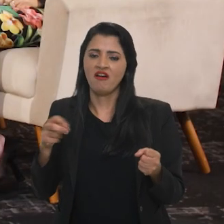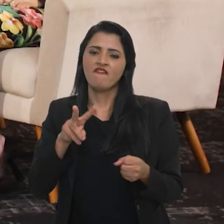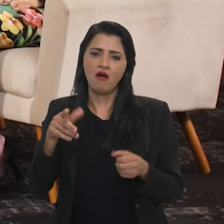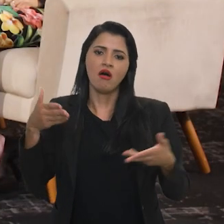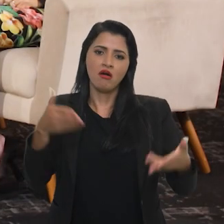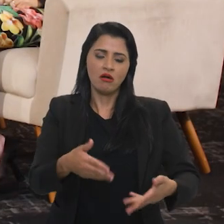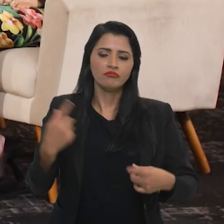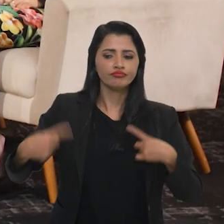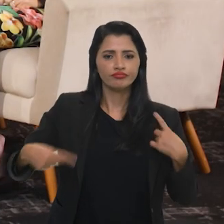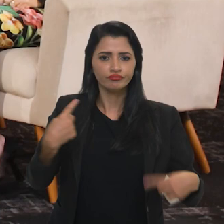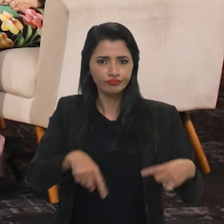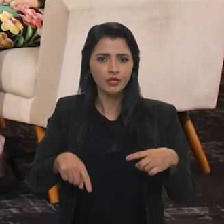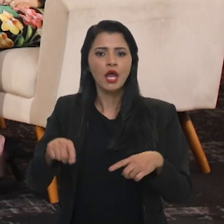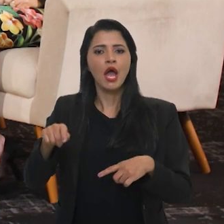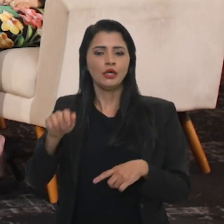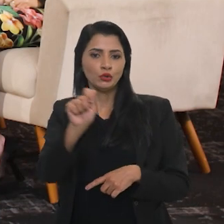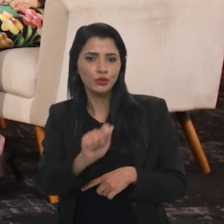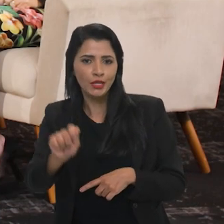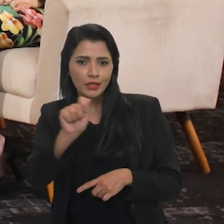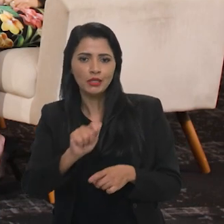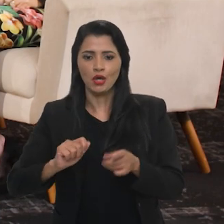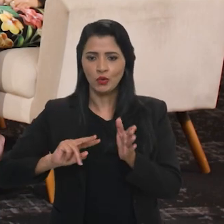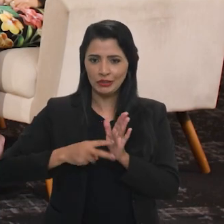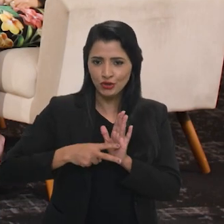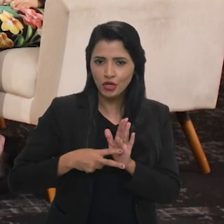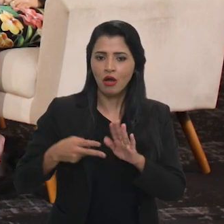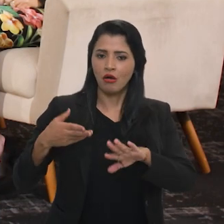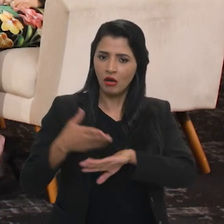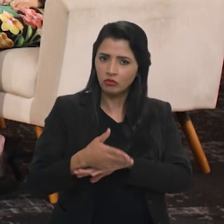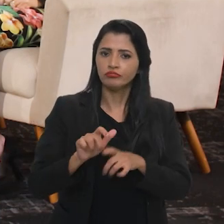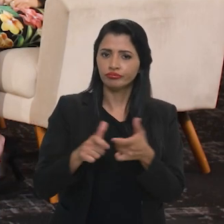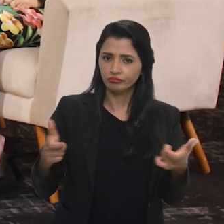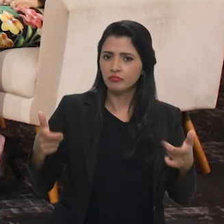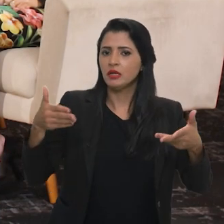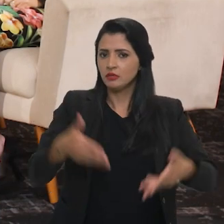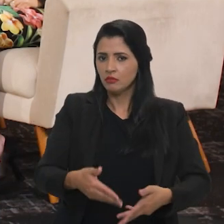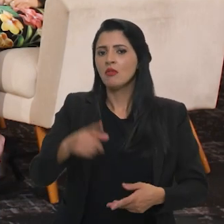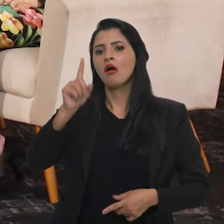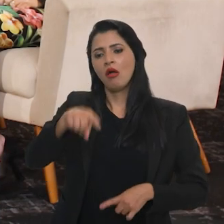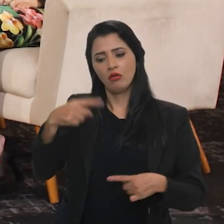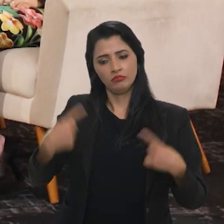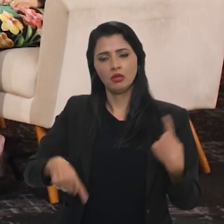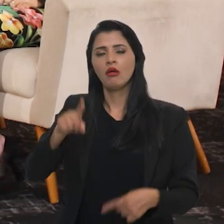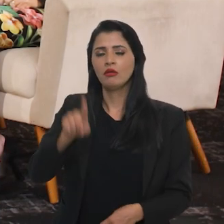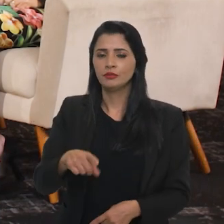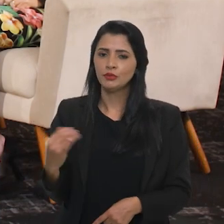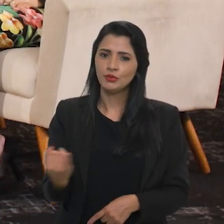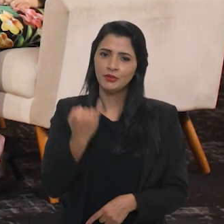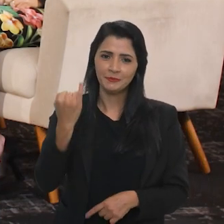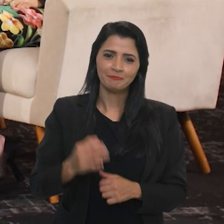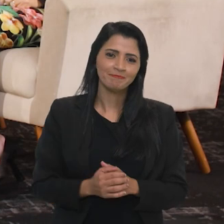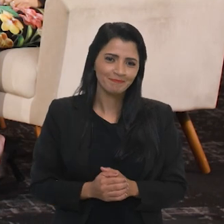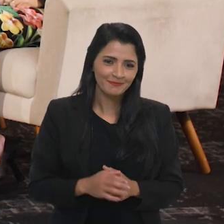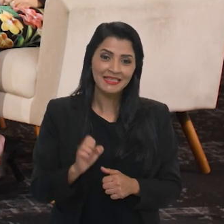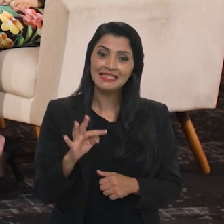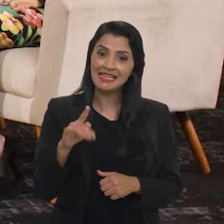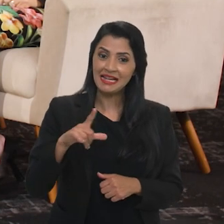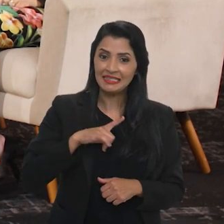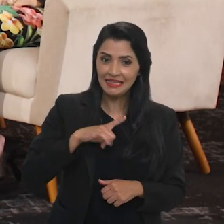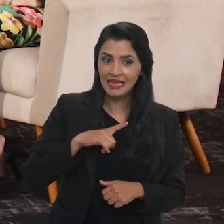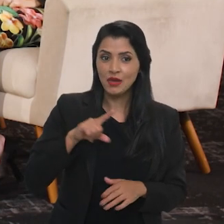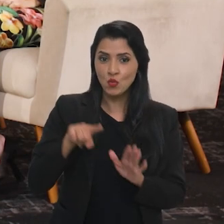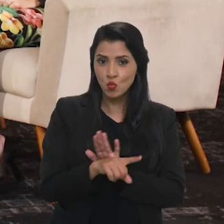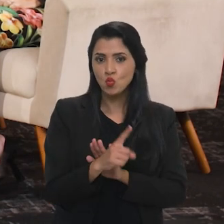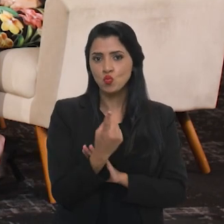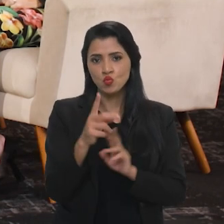das discussões, diversas associações e sindicatos têm uma participação muito ampla, é um debate muito importante. Estela, a gente tem que